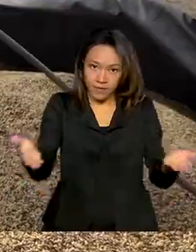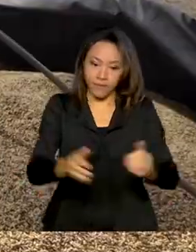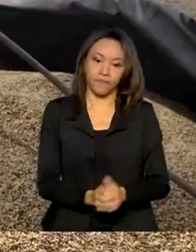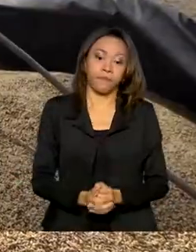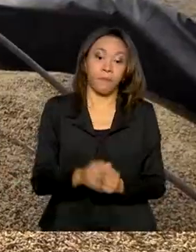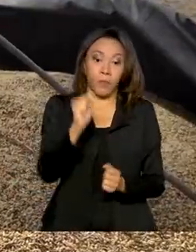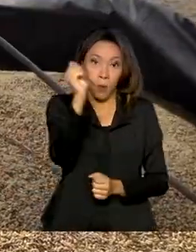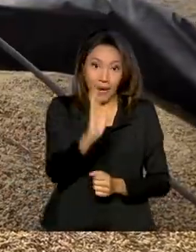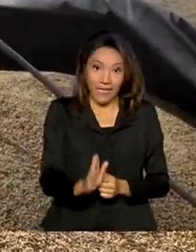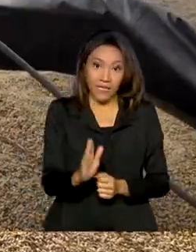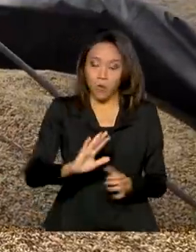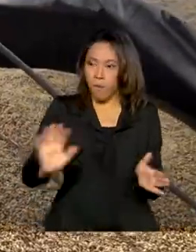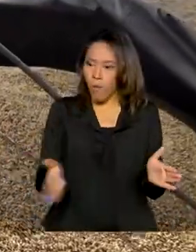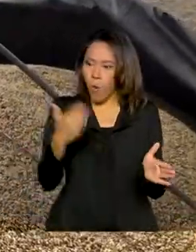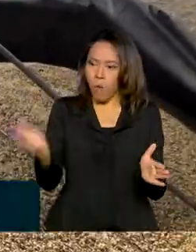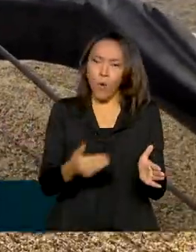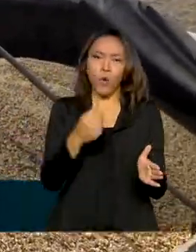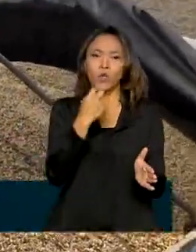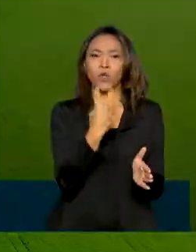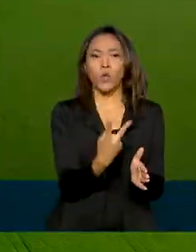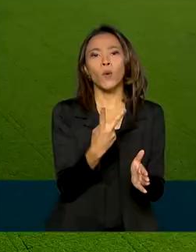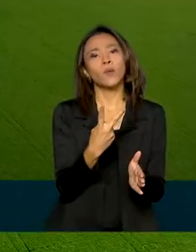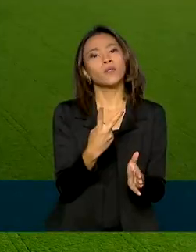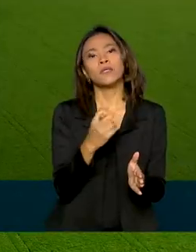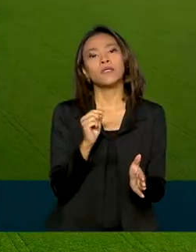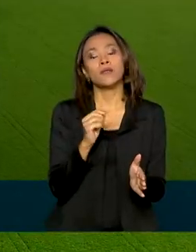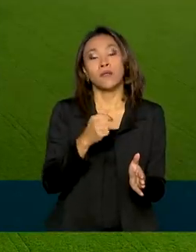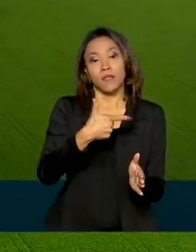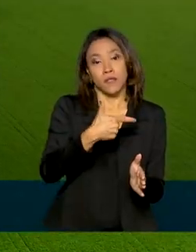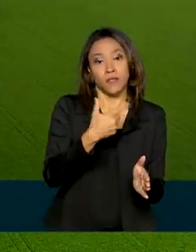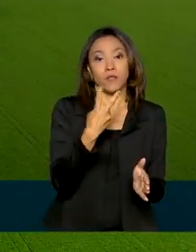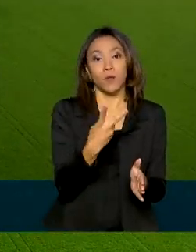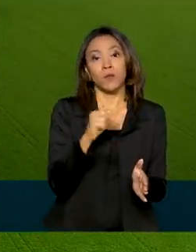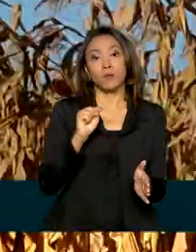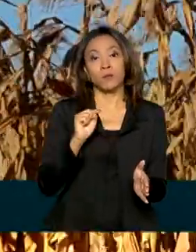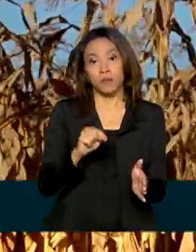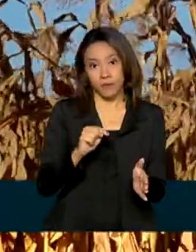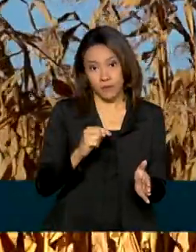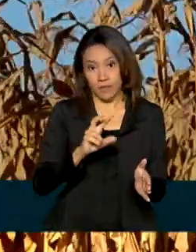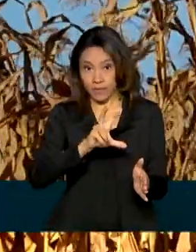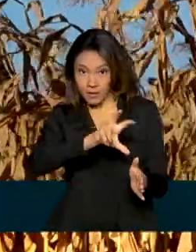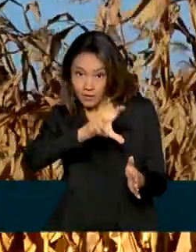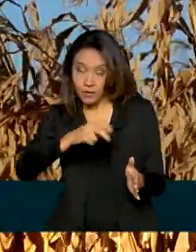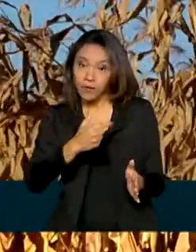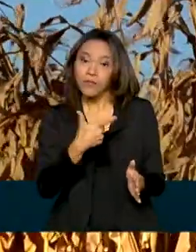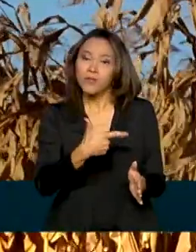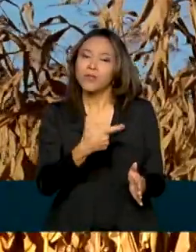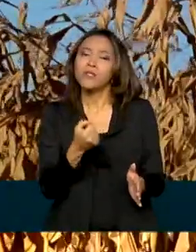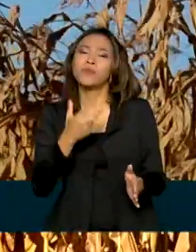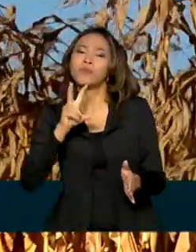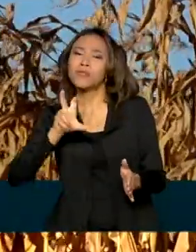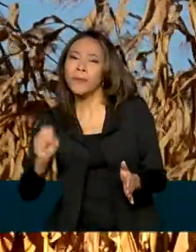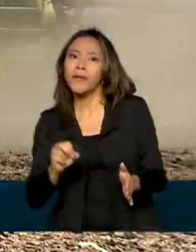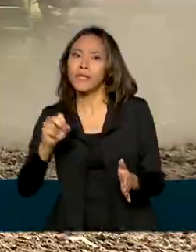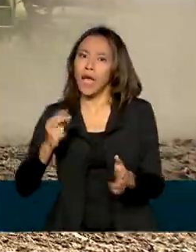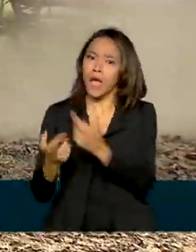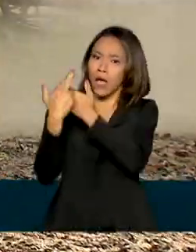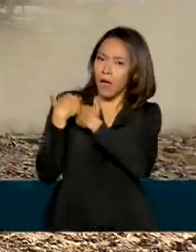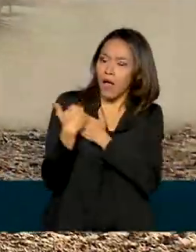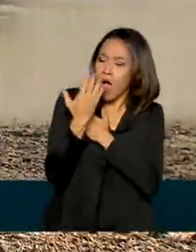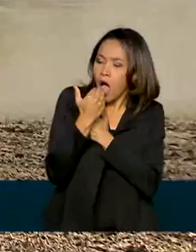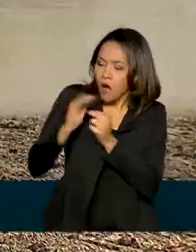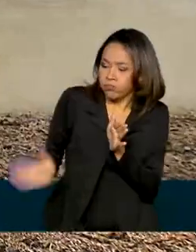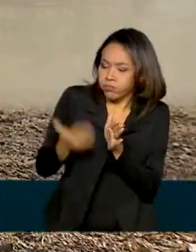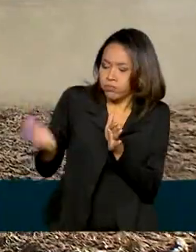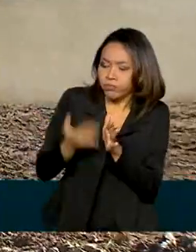alimentos, o Brasil pode chegar a 2050, responsável por 40% da alimentação produzida no mundo, mas